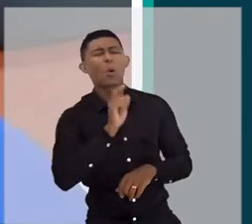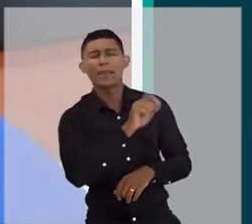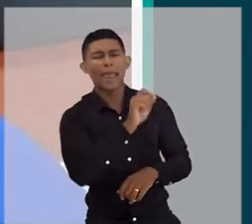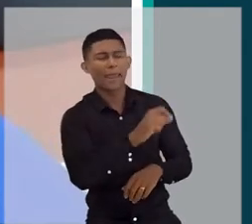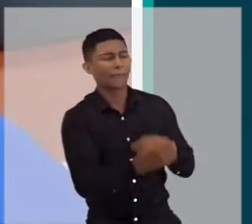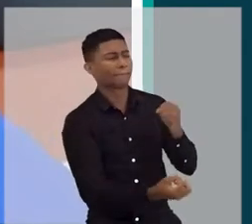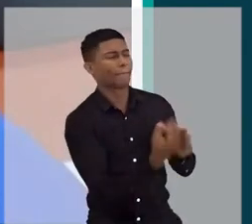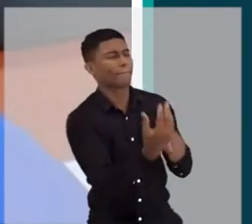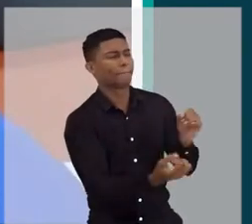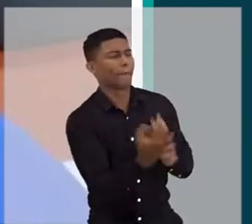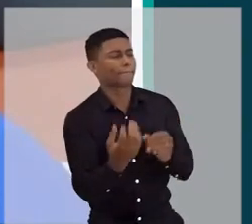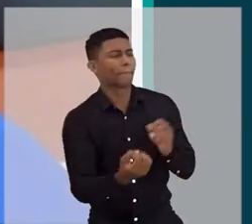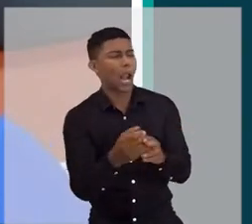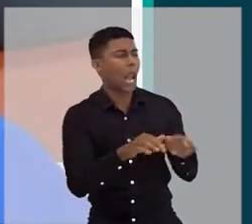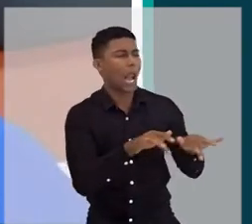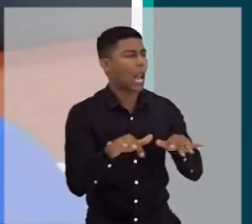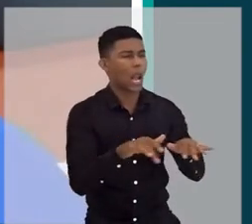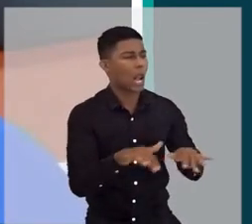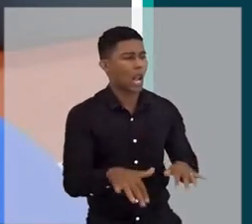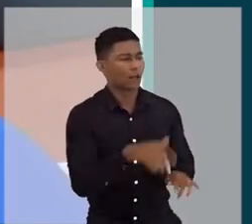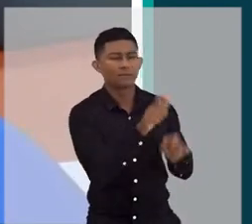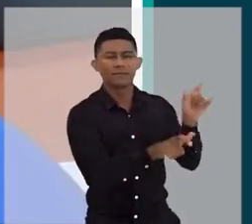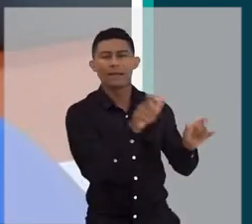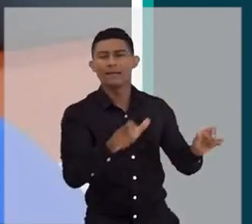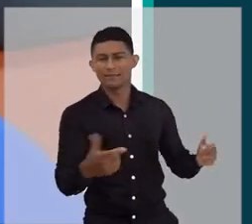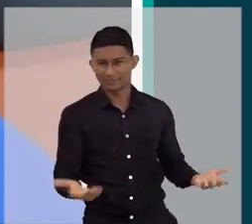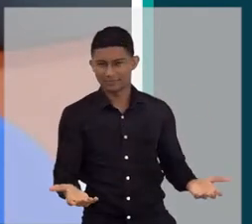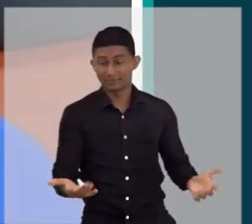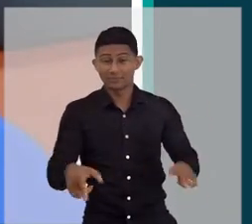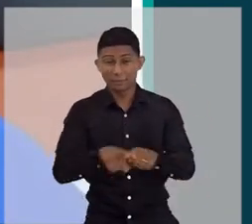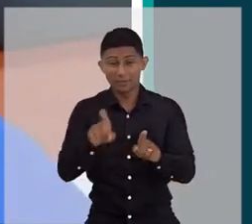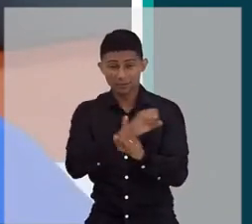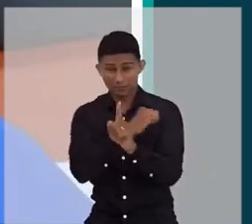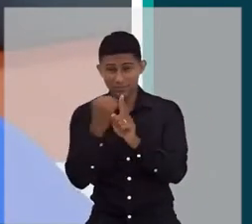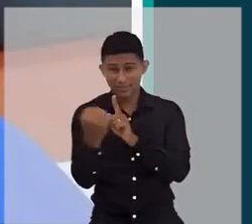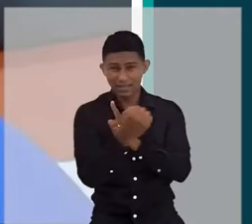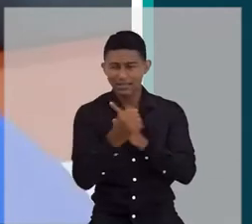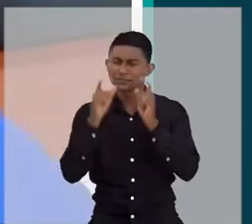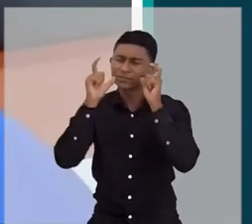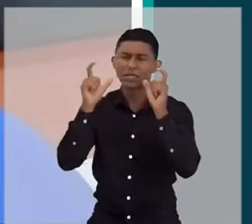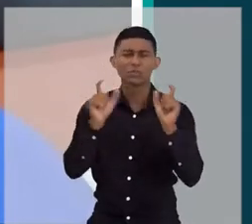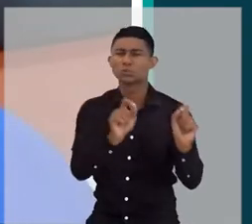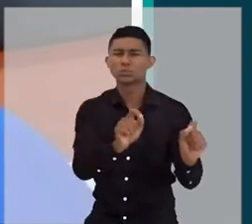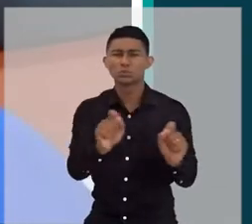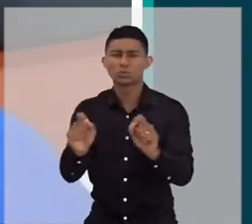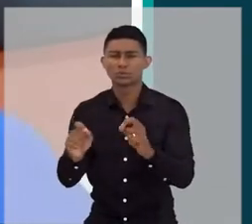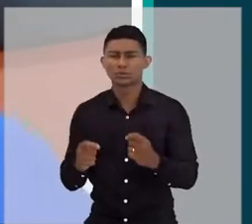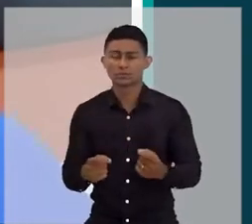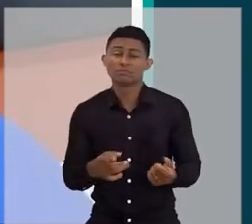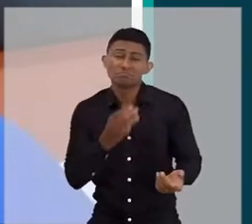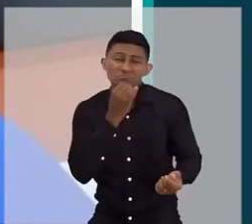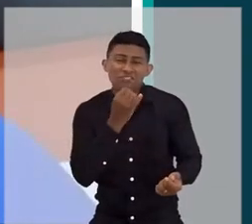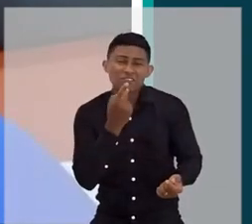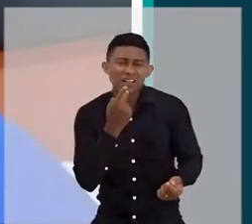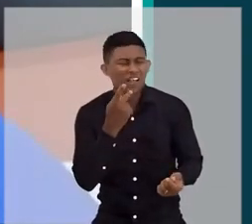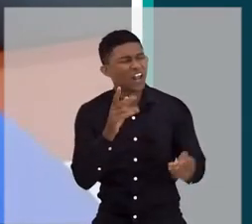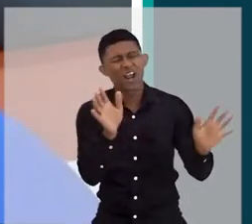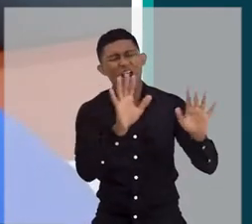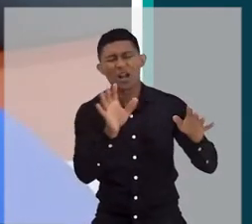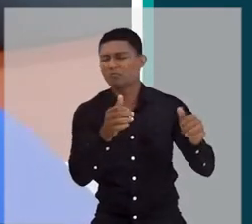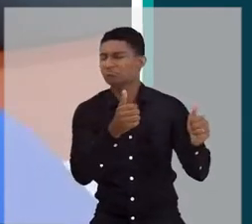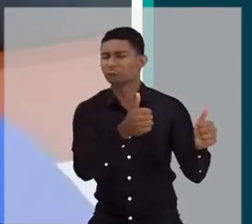Quem é que constrói essas ferramentas? Qual é o interesse da nossa sociedade? A gente não pode romantizar